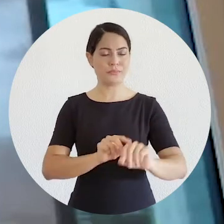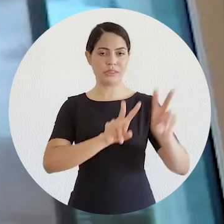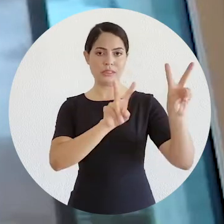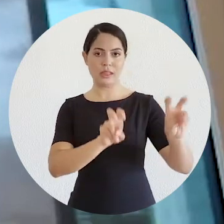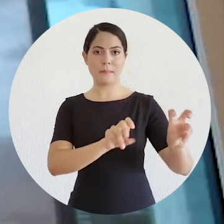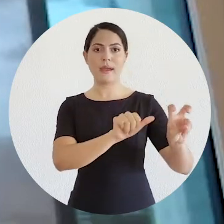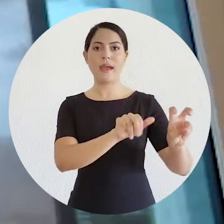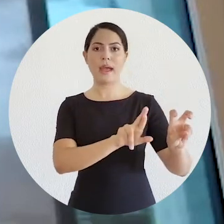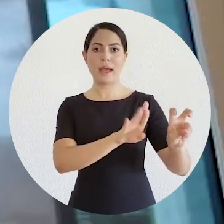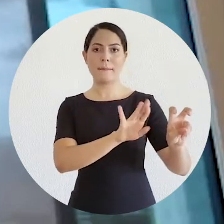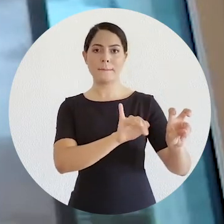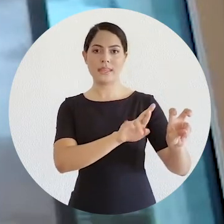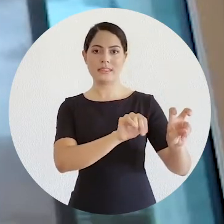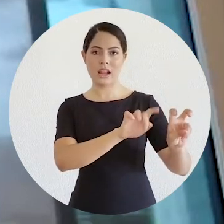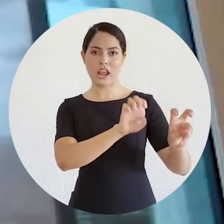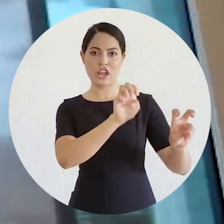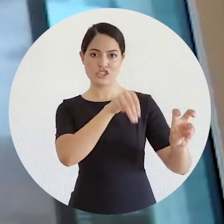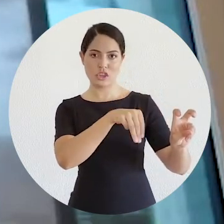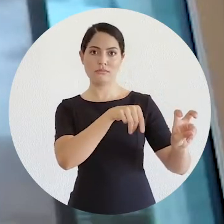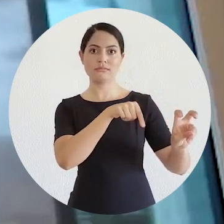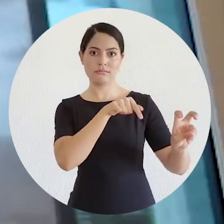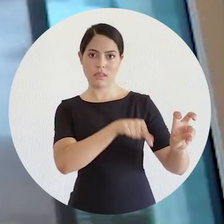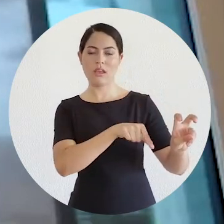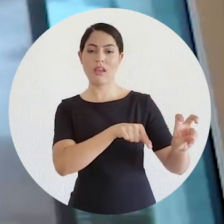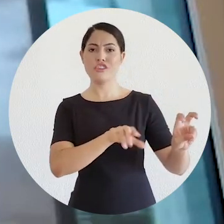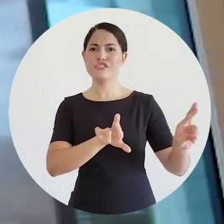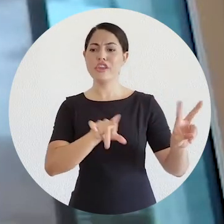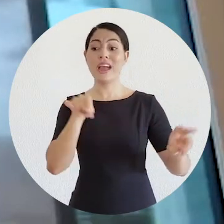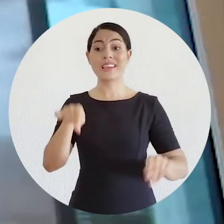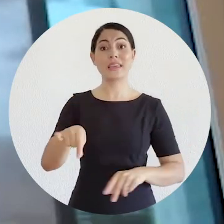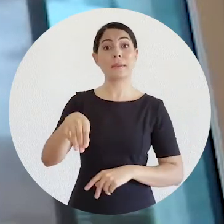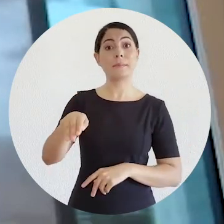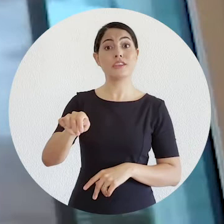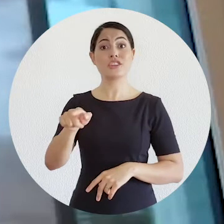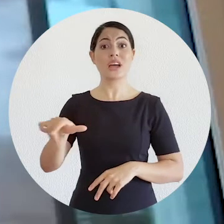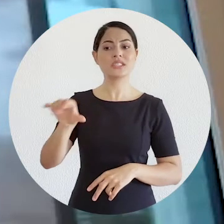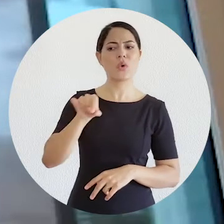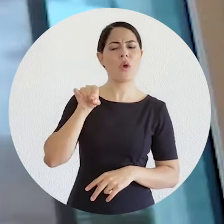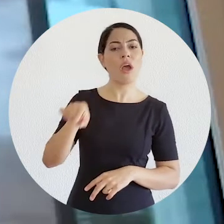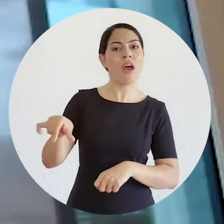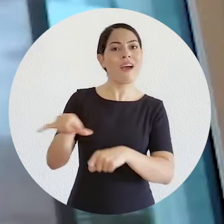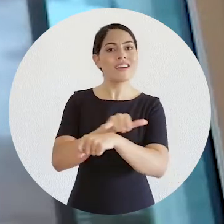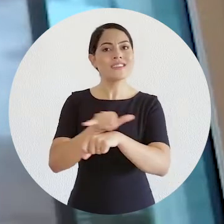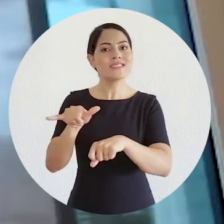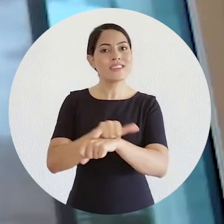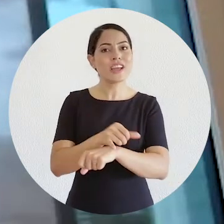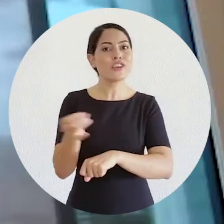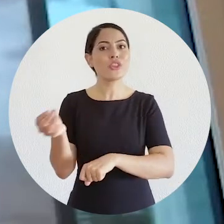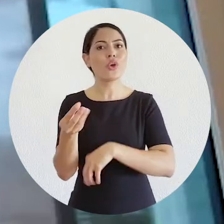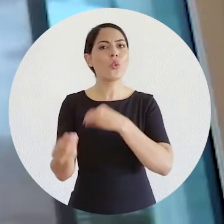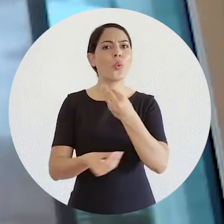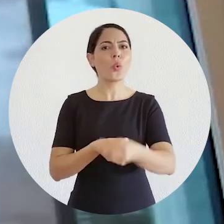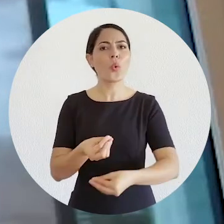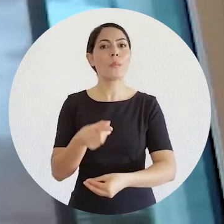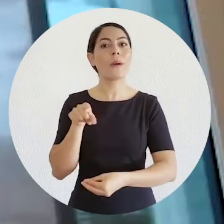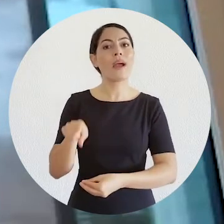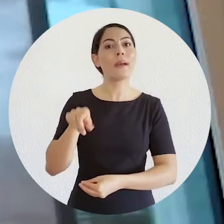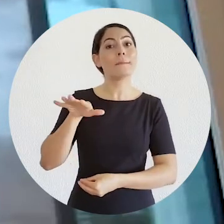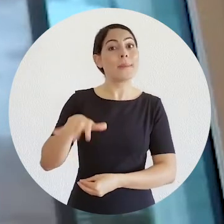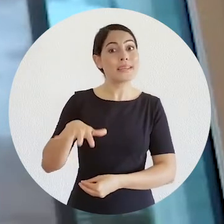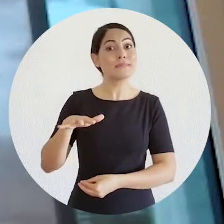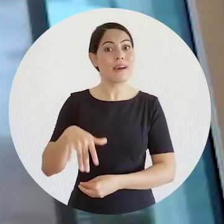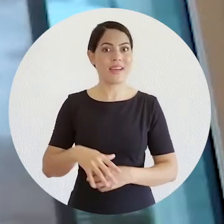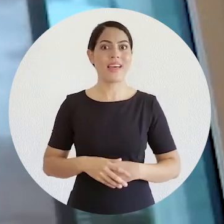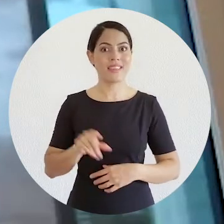barata e tem se revelado mais eficiente. Ela tem crescido exponencialmente.